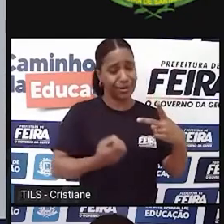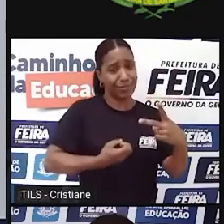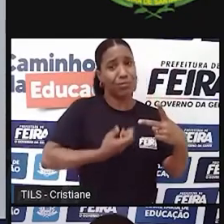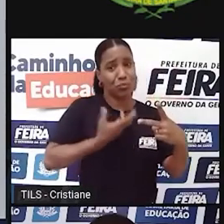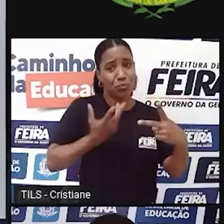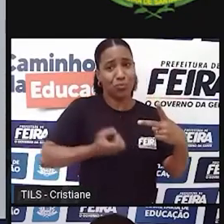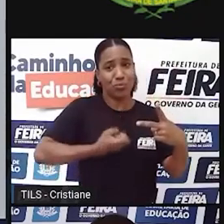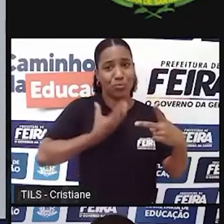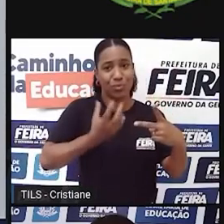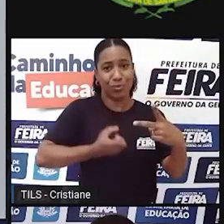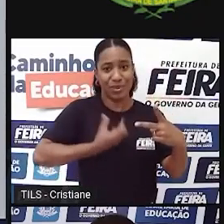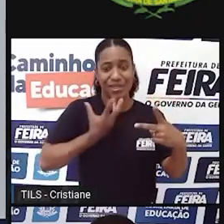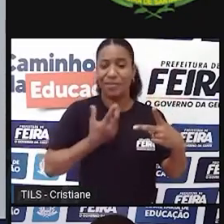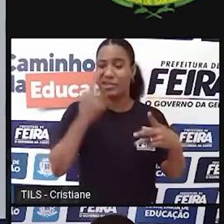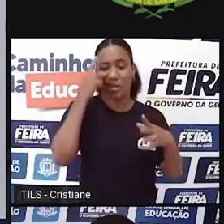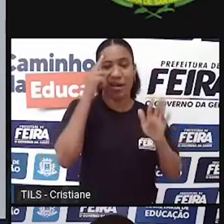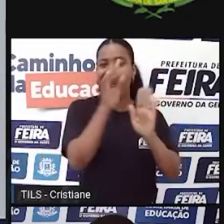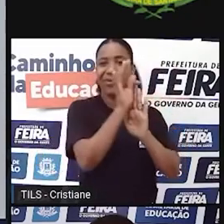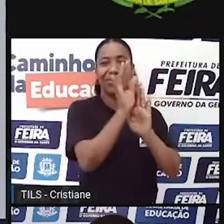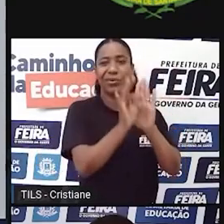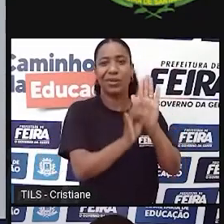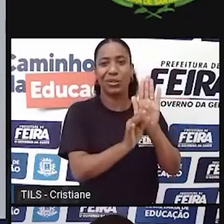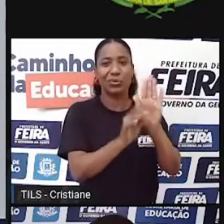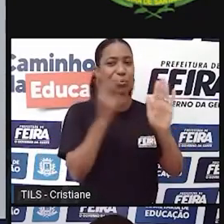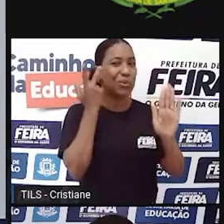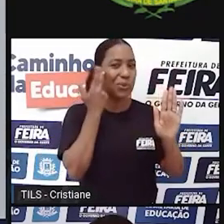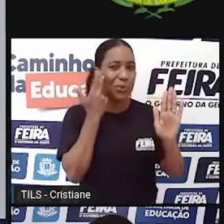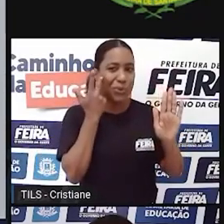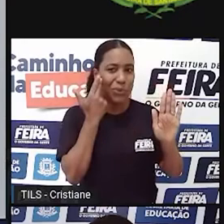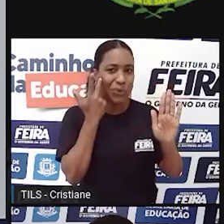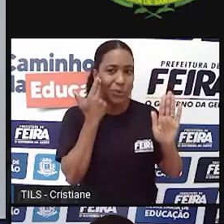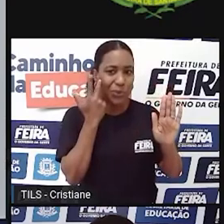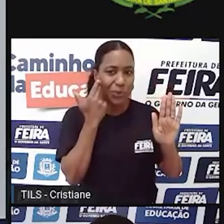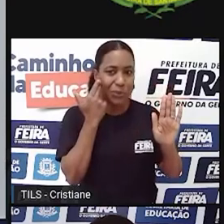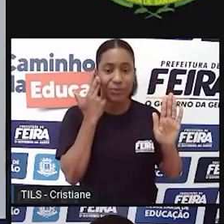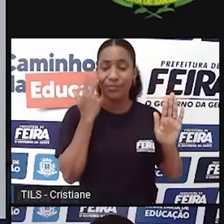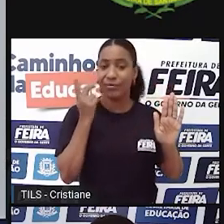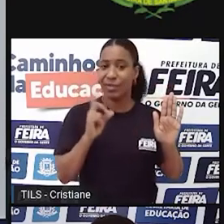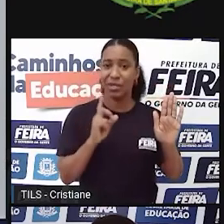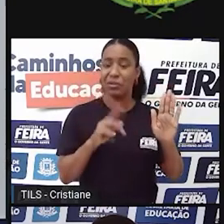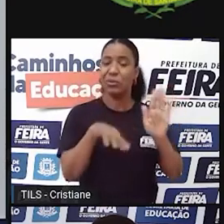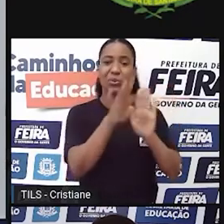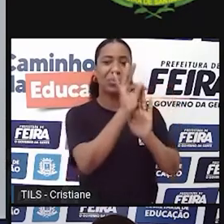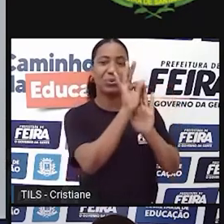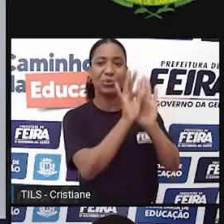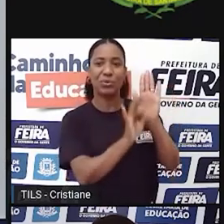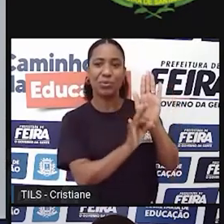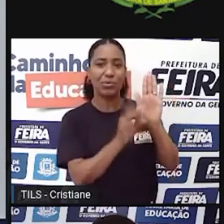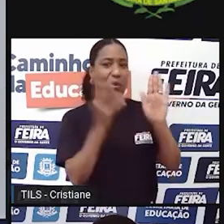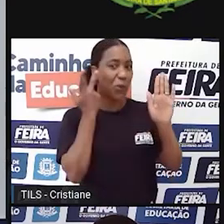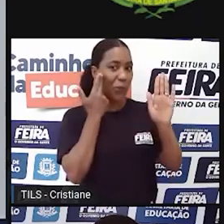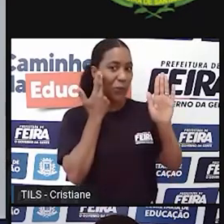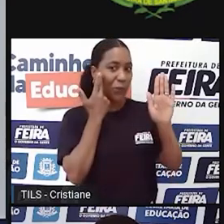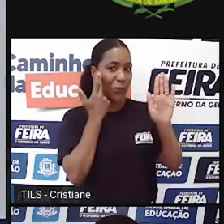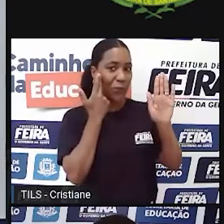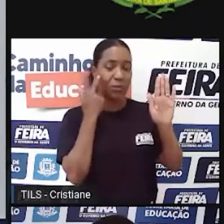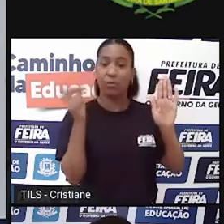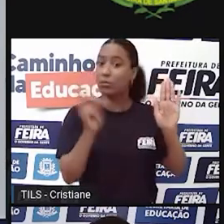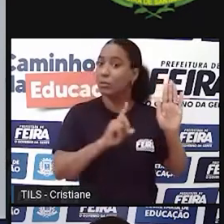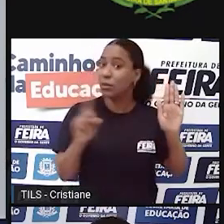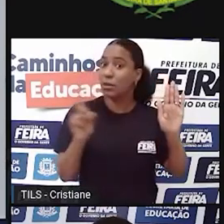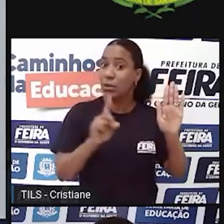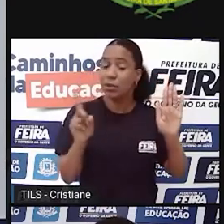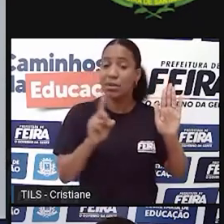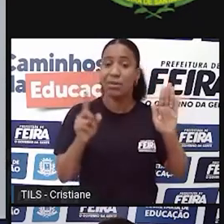um texto neutro. Ela não pode ser vista como um texto que está ali às margens da sala de aula. Muito